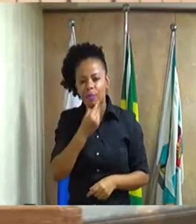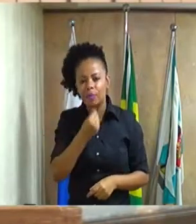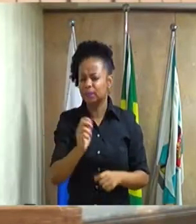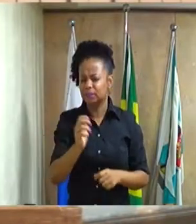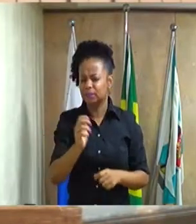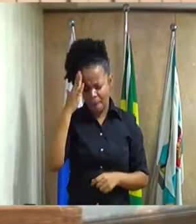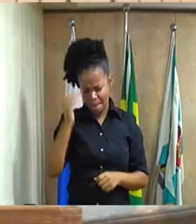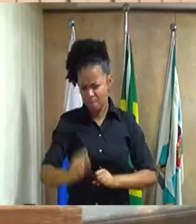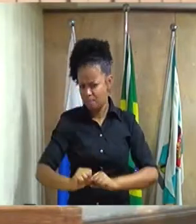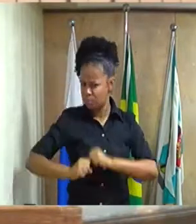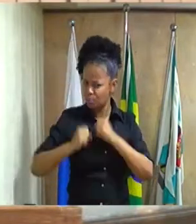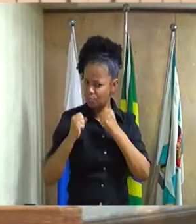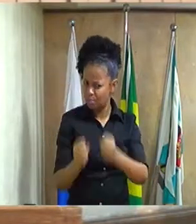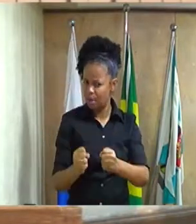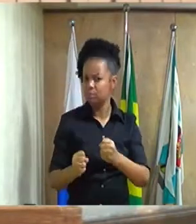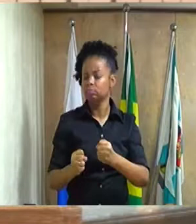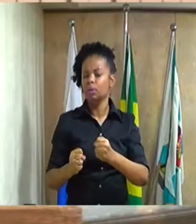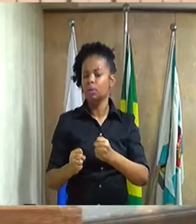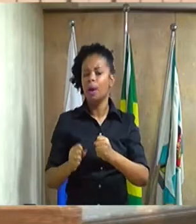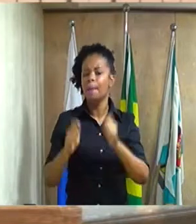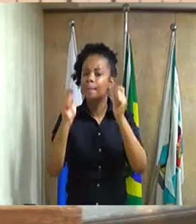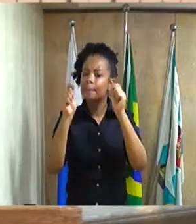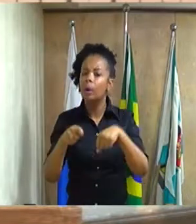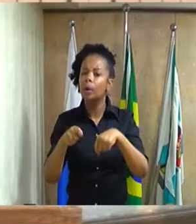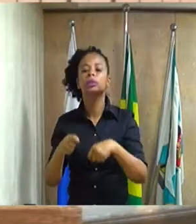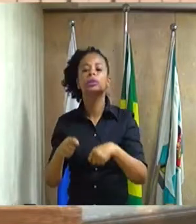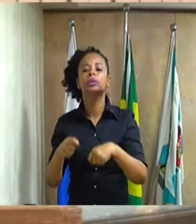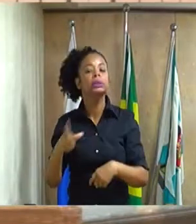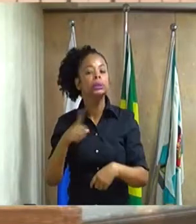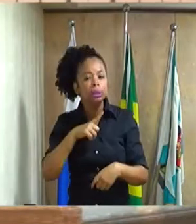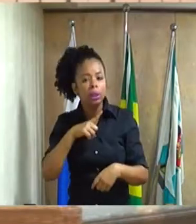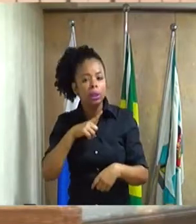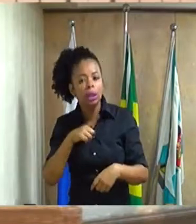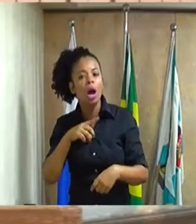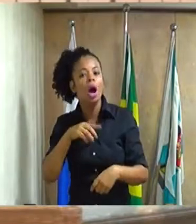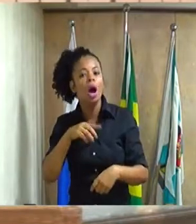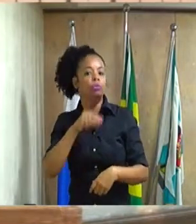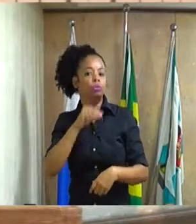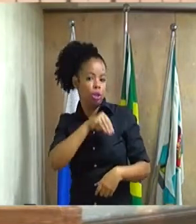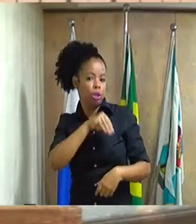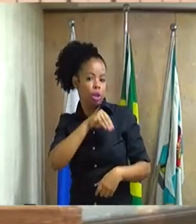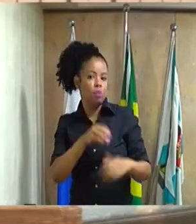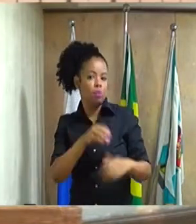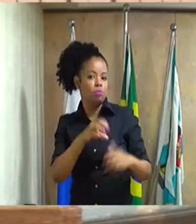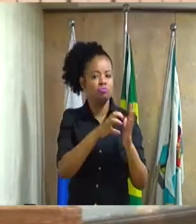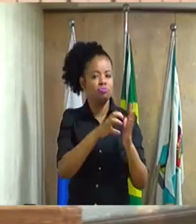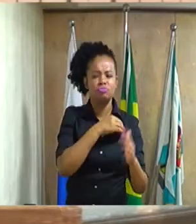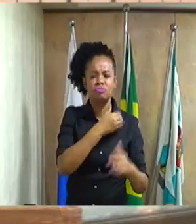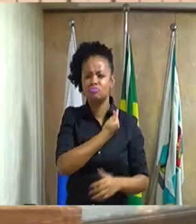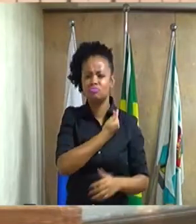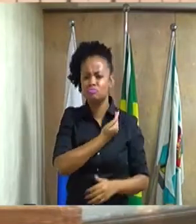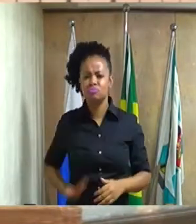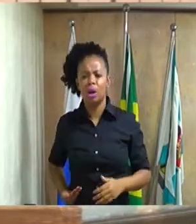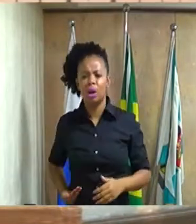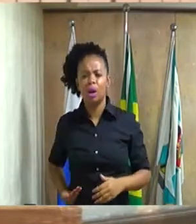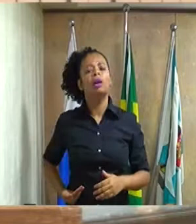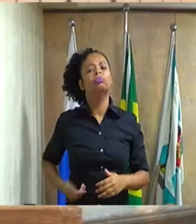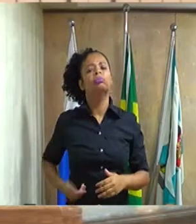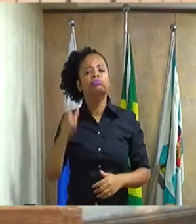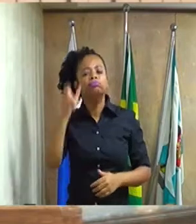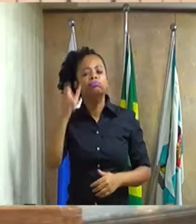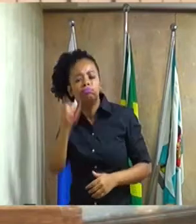que coloque o mais rápido possível o salário do servidor desse município, que passa por uma